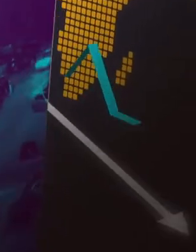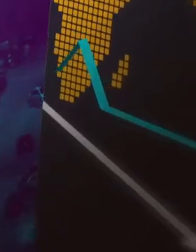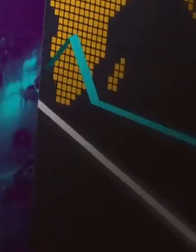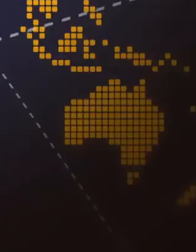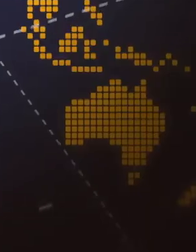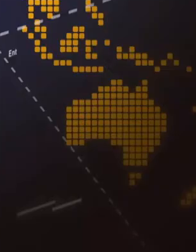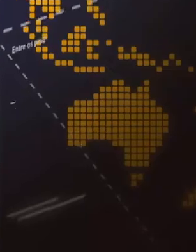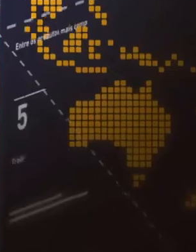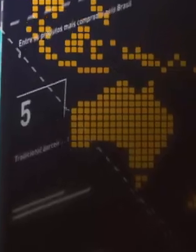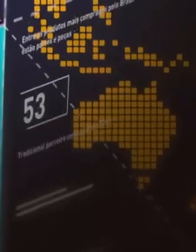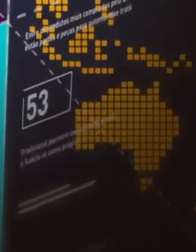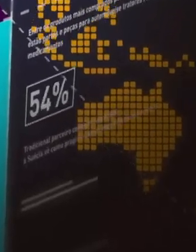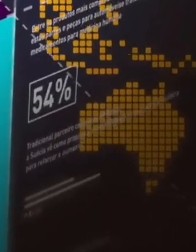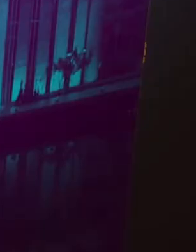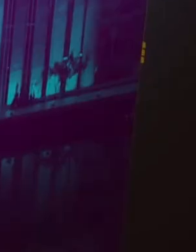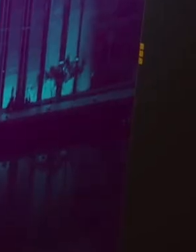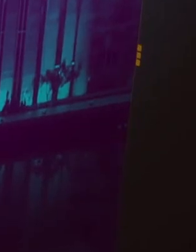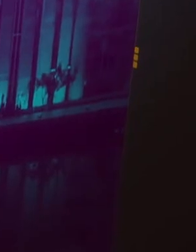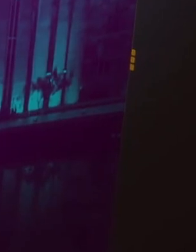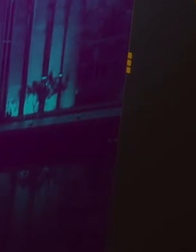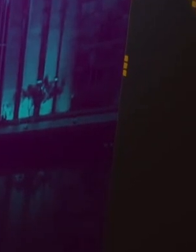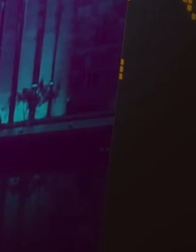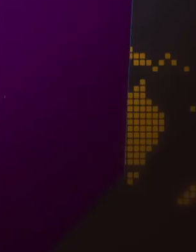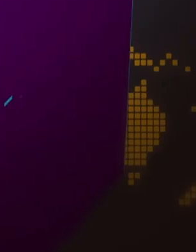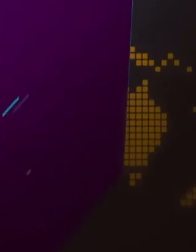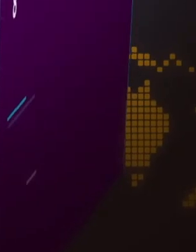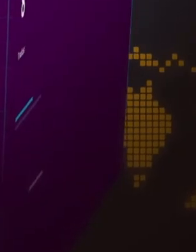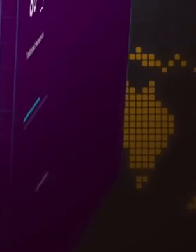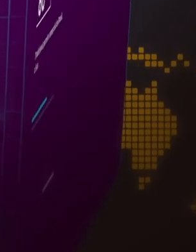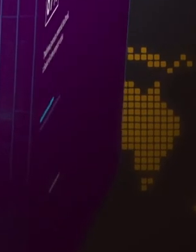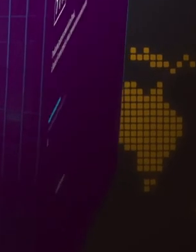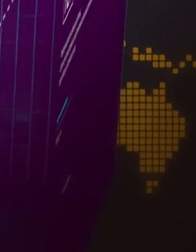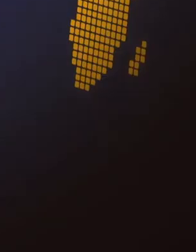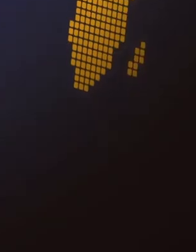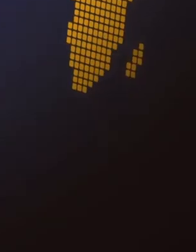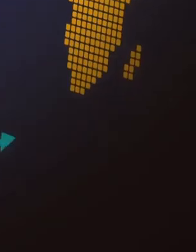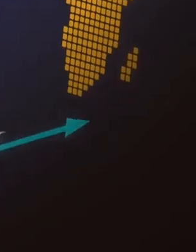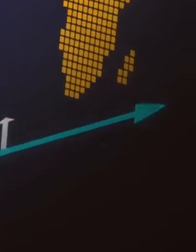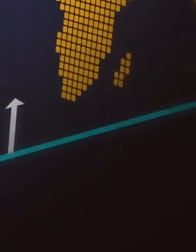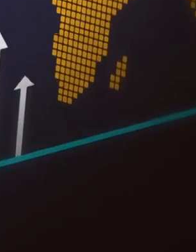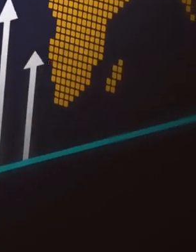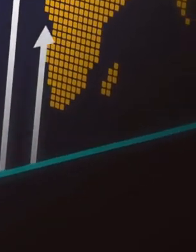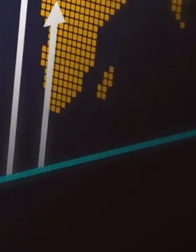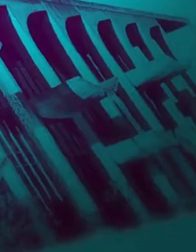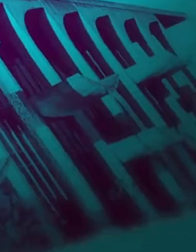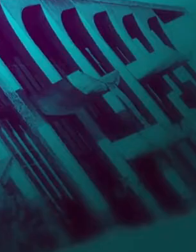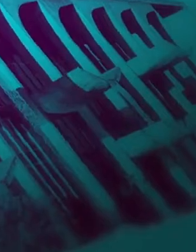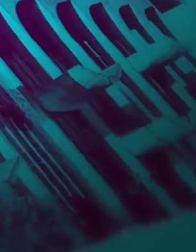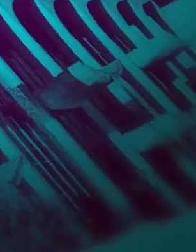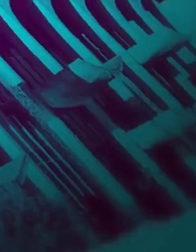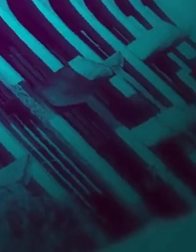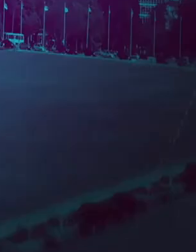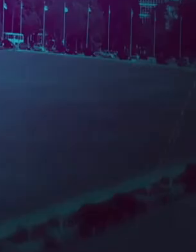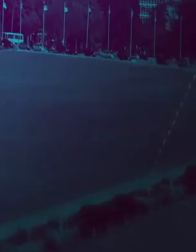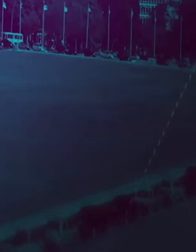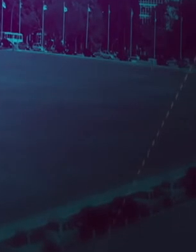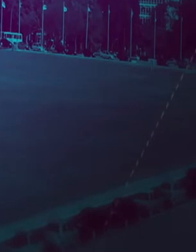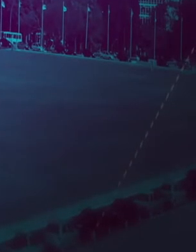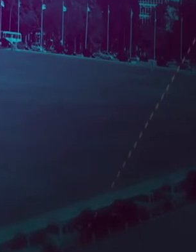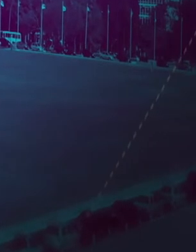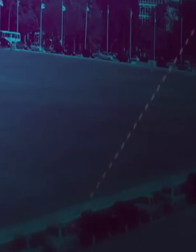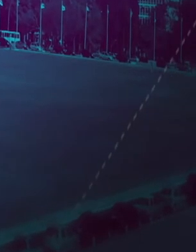Fique com a gente na do Governo Federal.